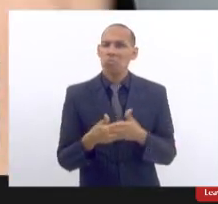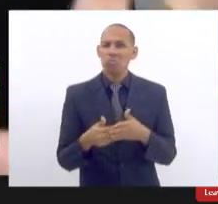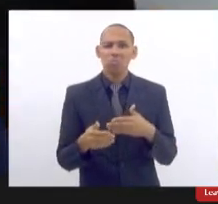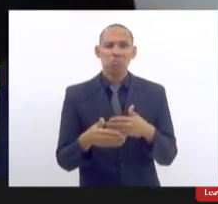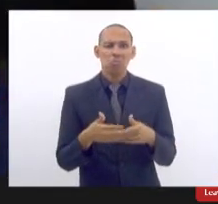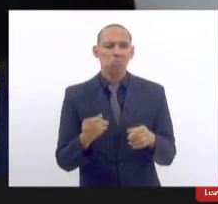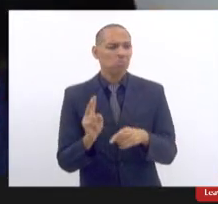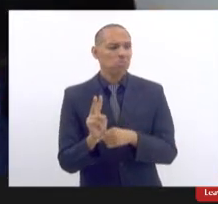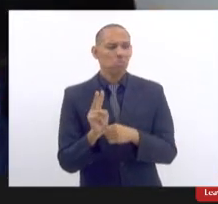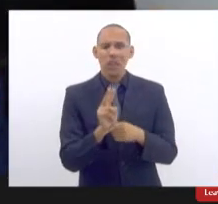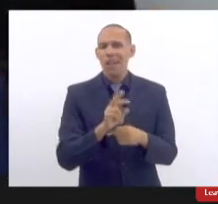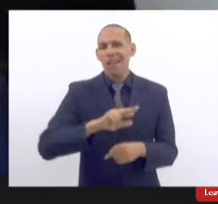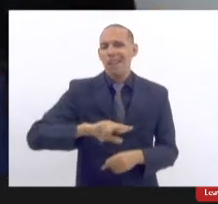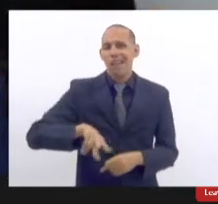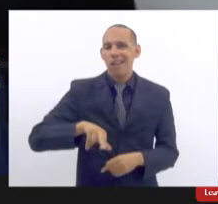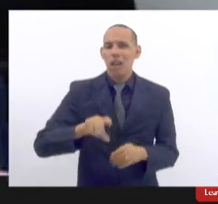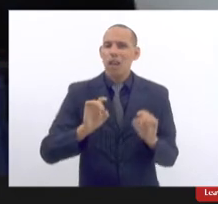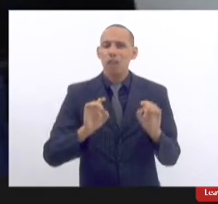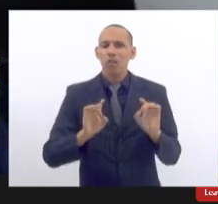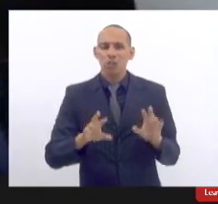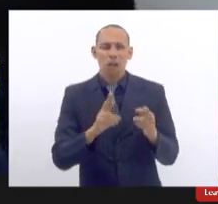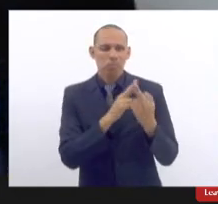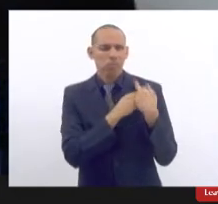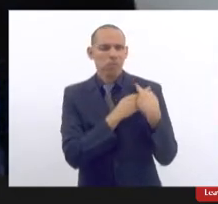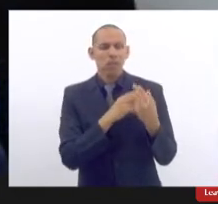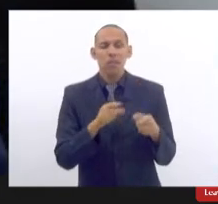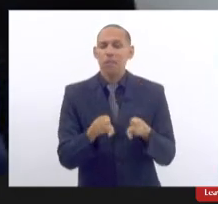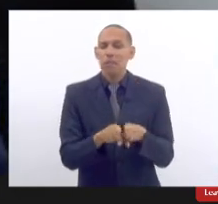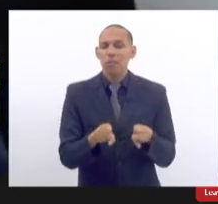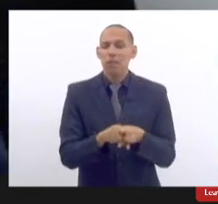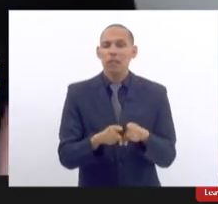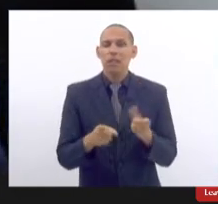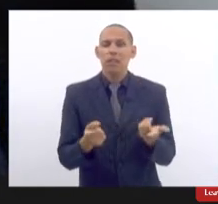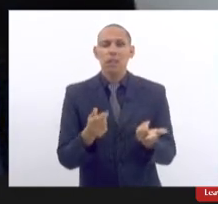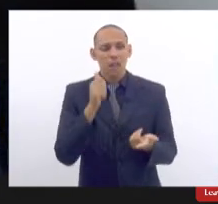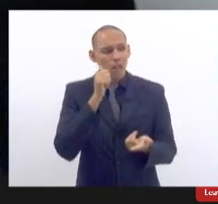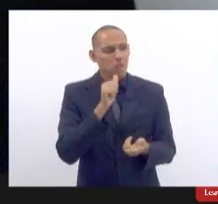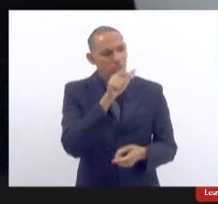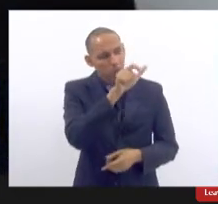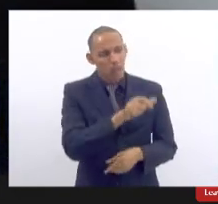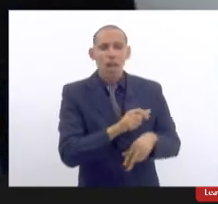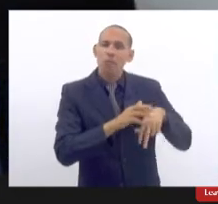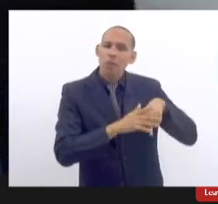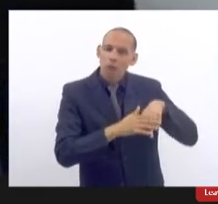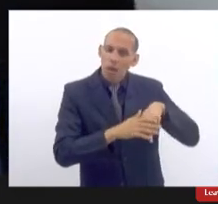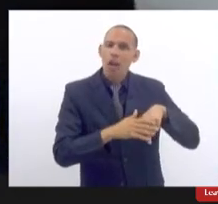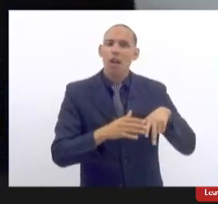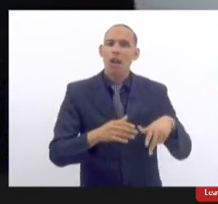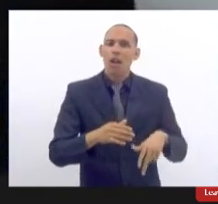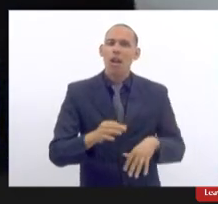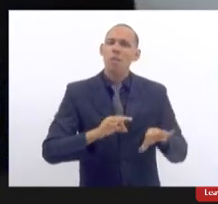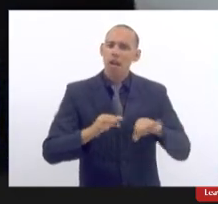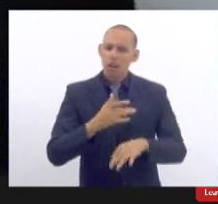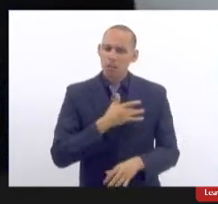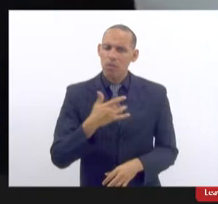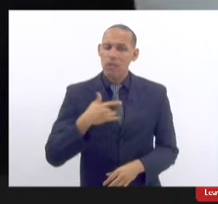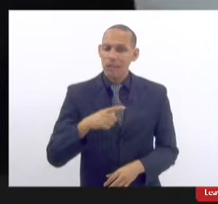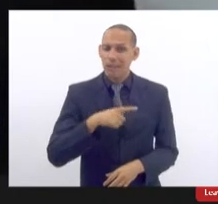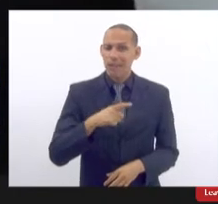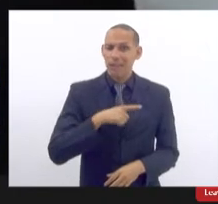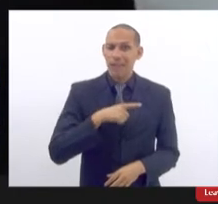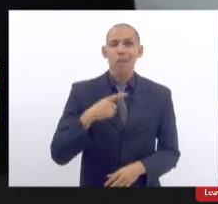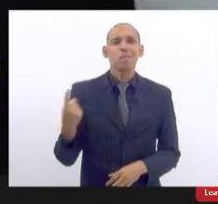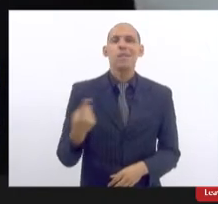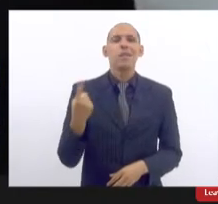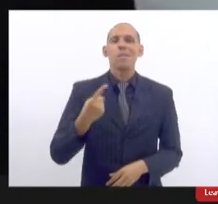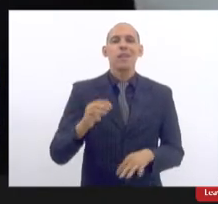nem sempre para responsabilizar a fabricante mas até as pacientes que tem plano de saúde os planos de saúde a primeira